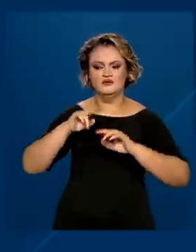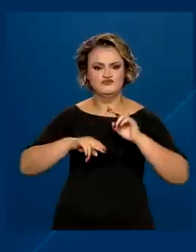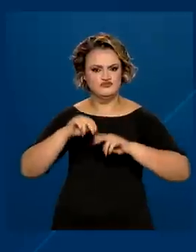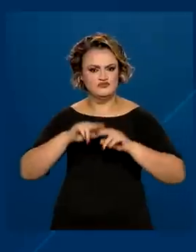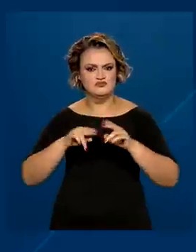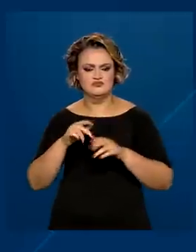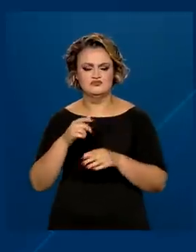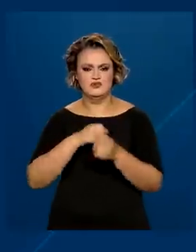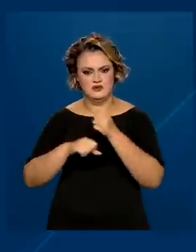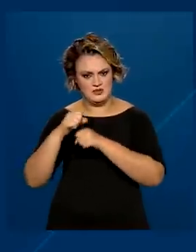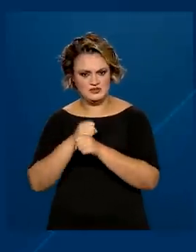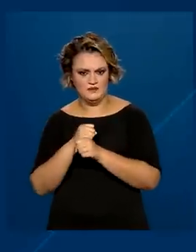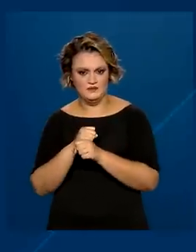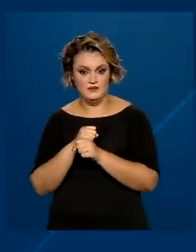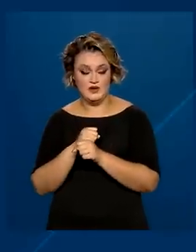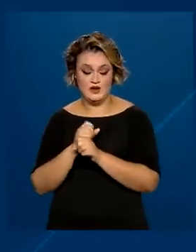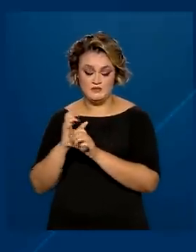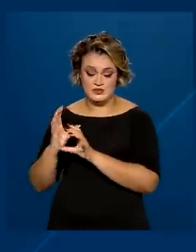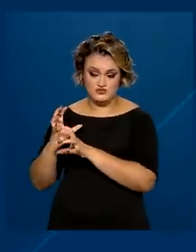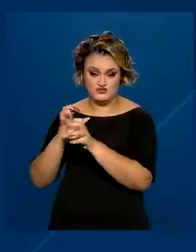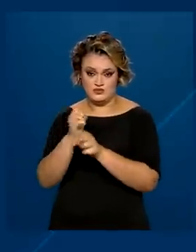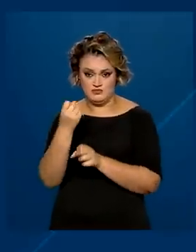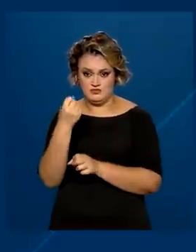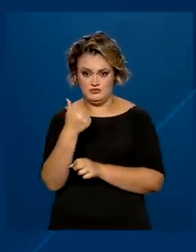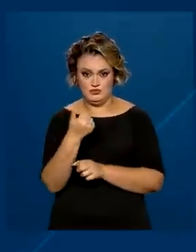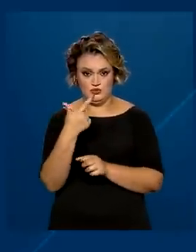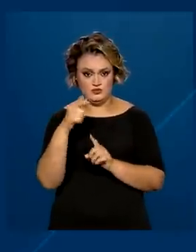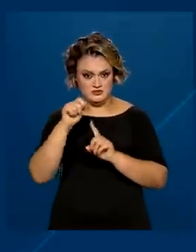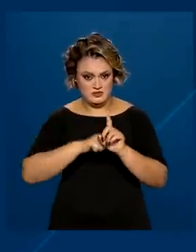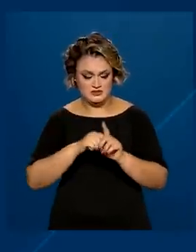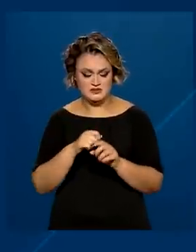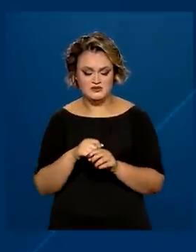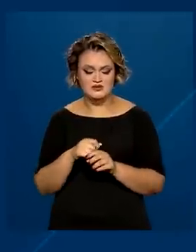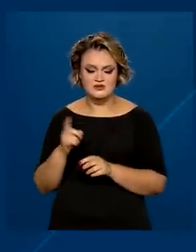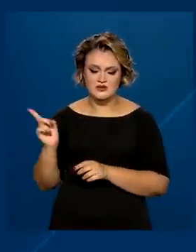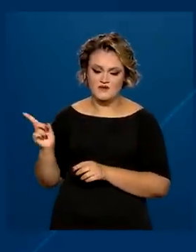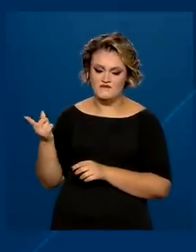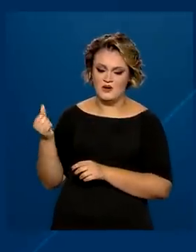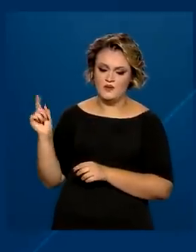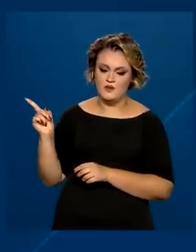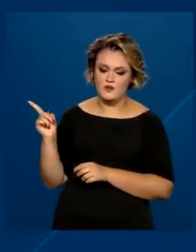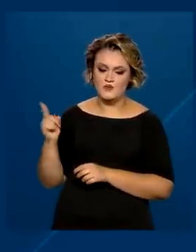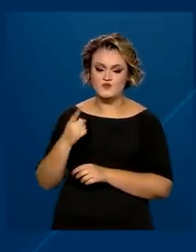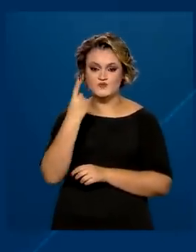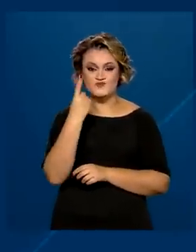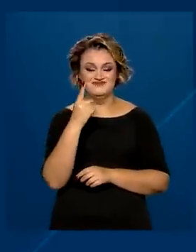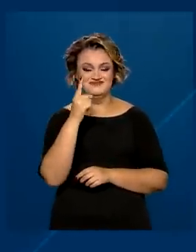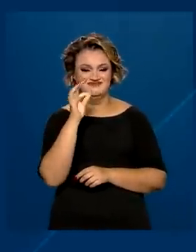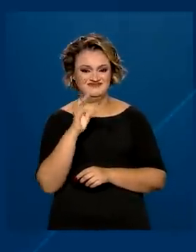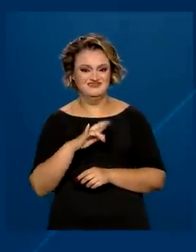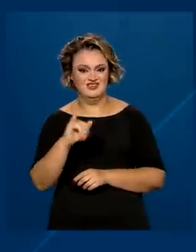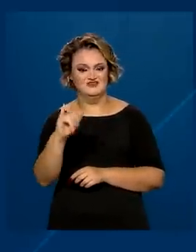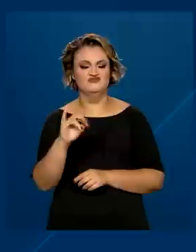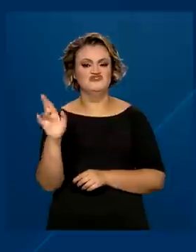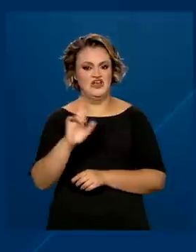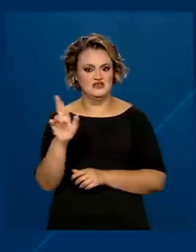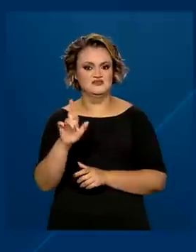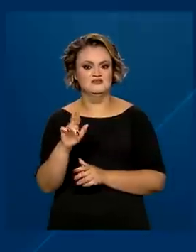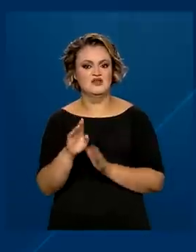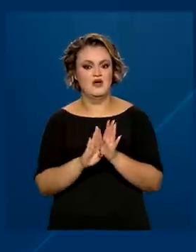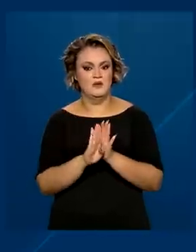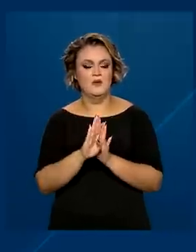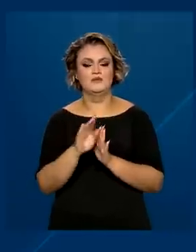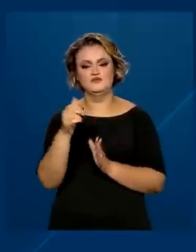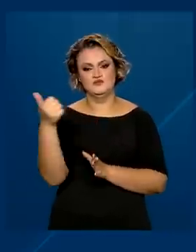Já no acumulado do ano, a arrecadação atingiu quase 1 trilhão e 100 bilhões de reais, um acréscimo de